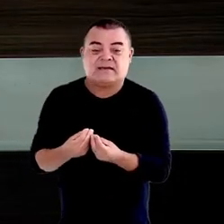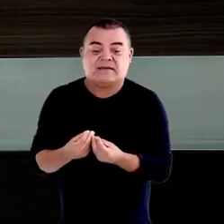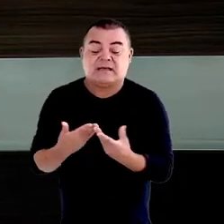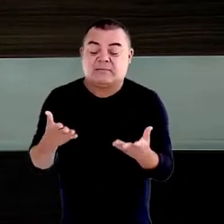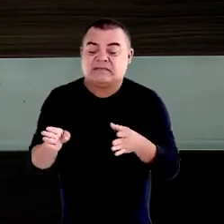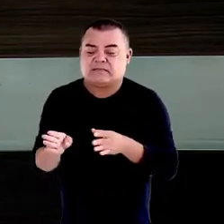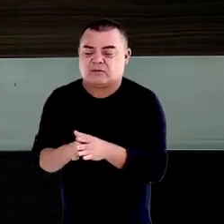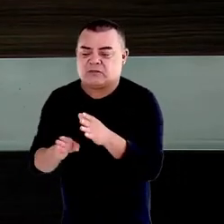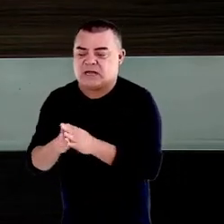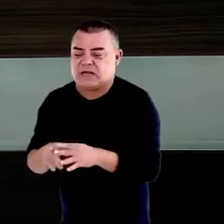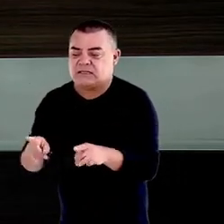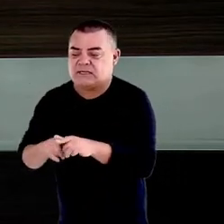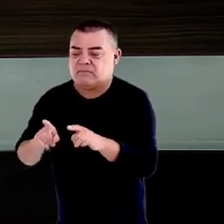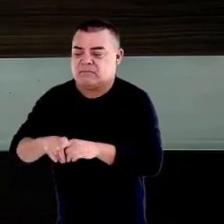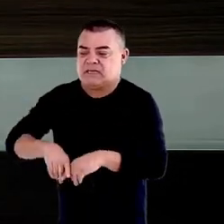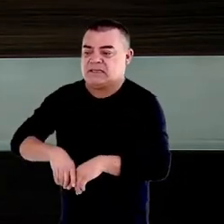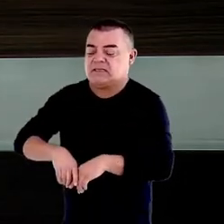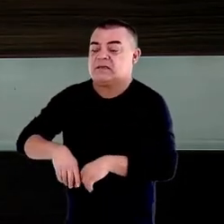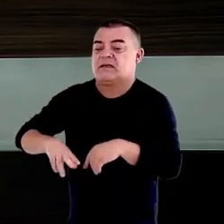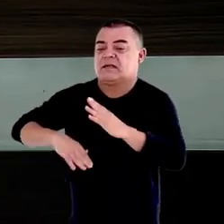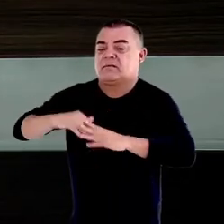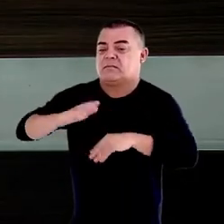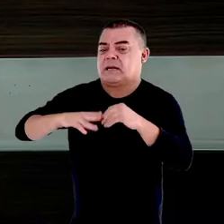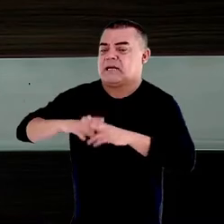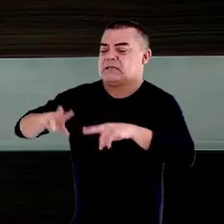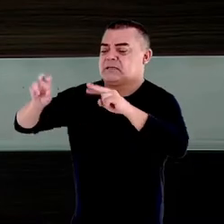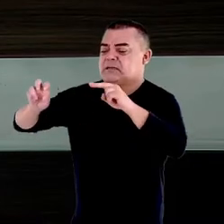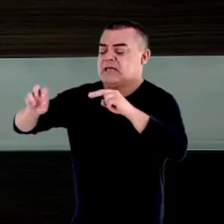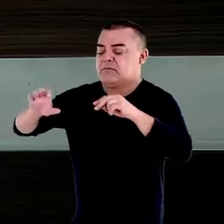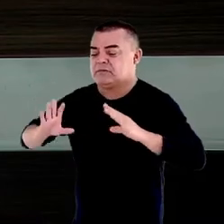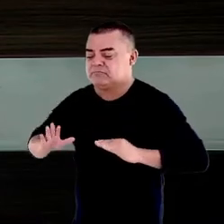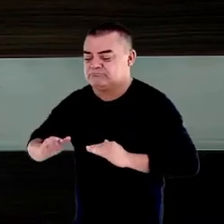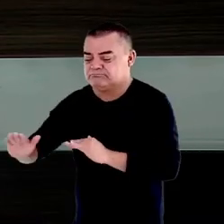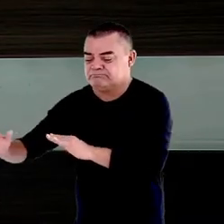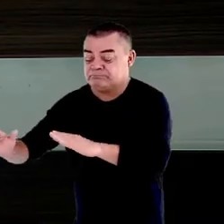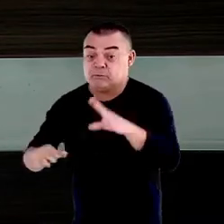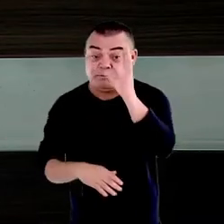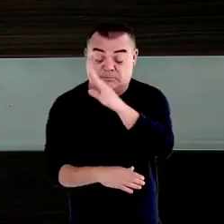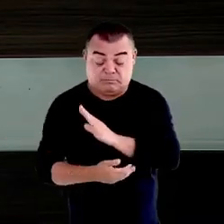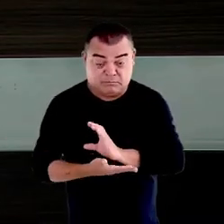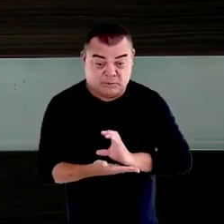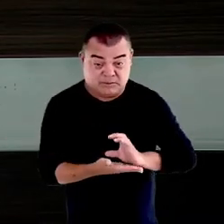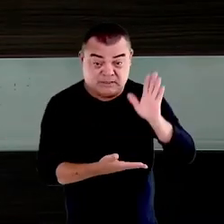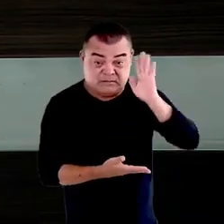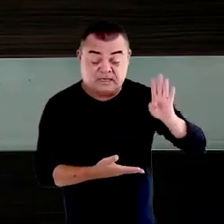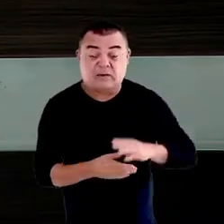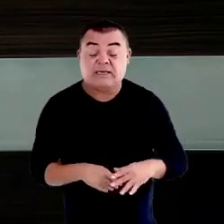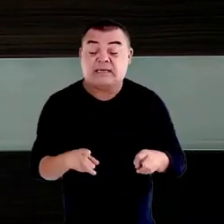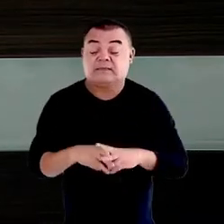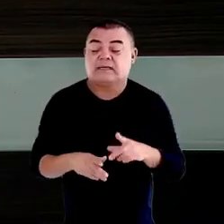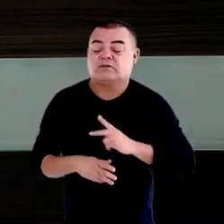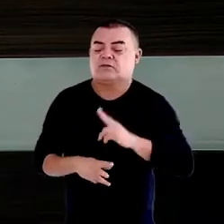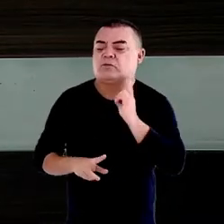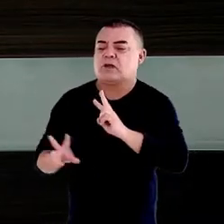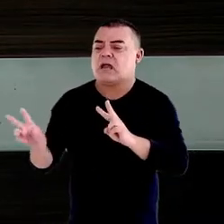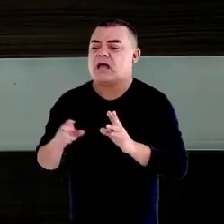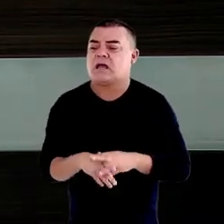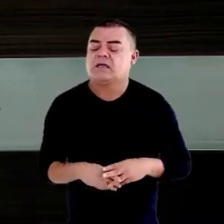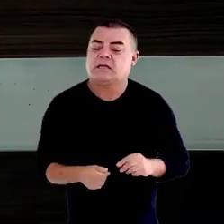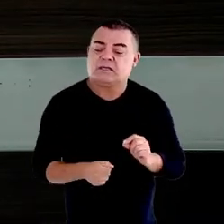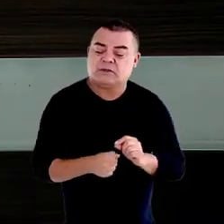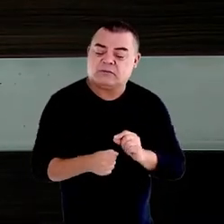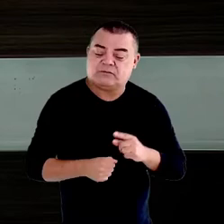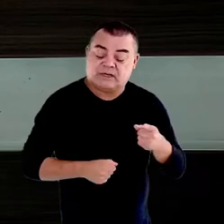uma gama tão grande de atribuições que o Ministério Público tem, mas do Conselho ter tido esse olhar e ter feito essa provocação.